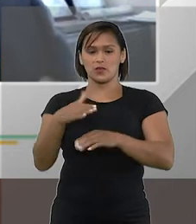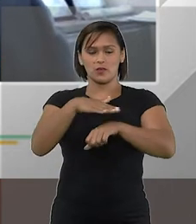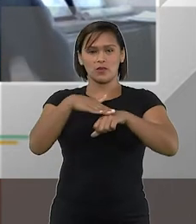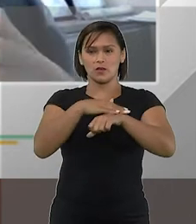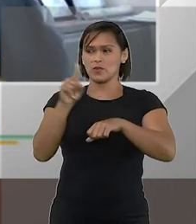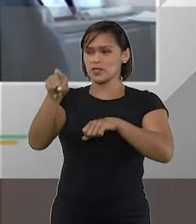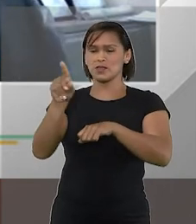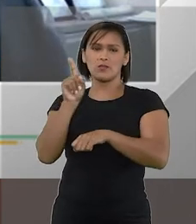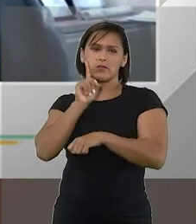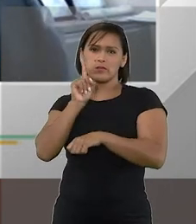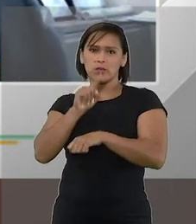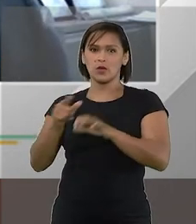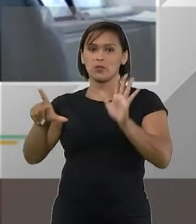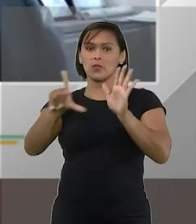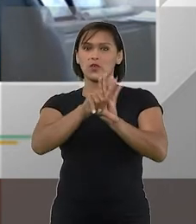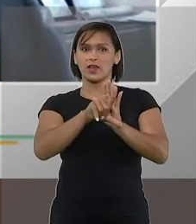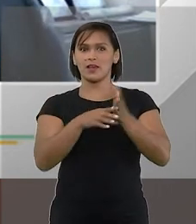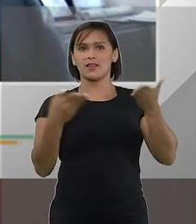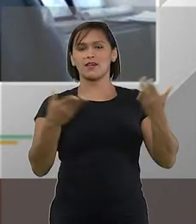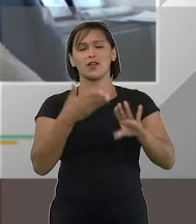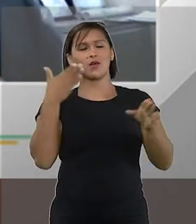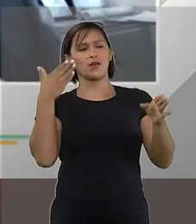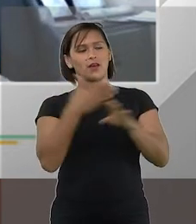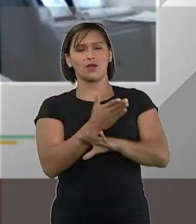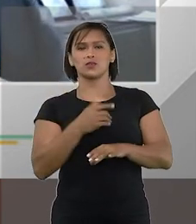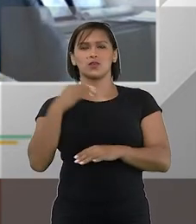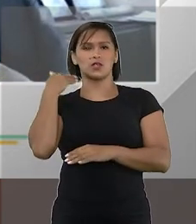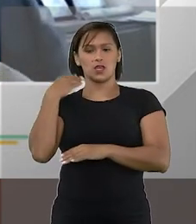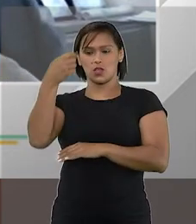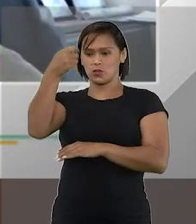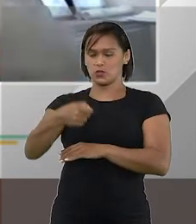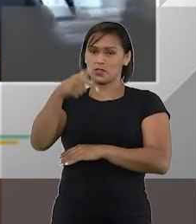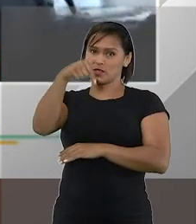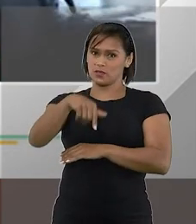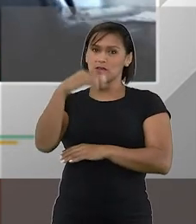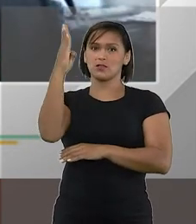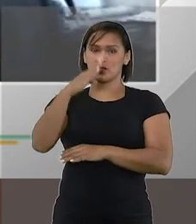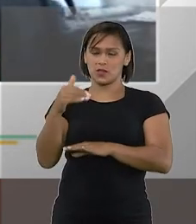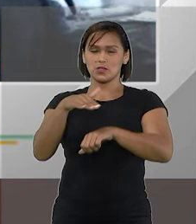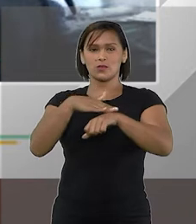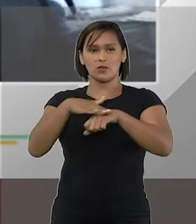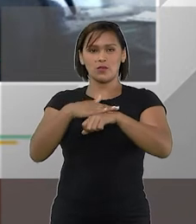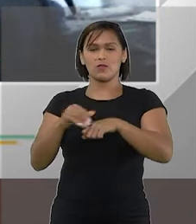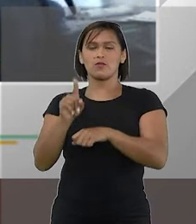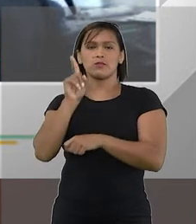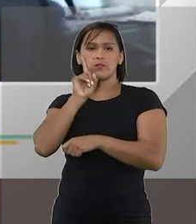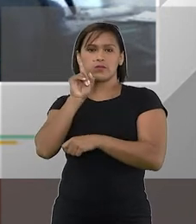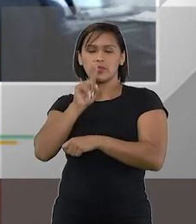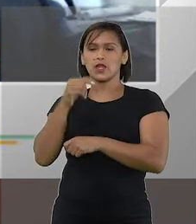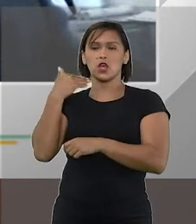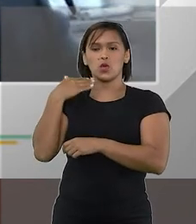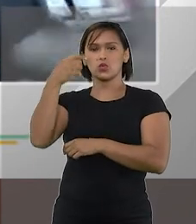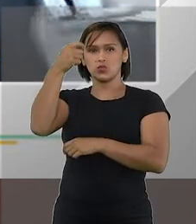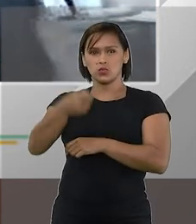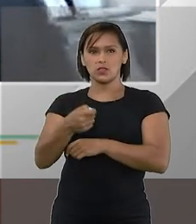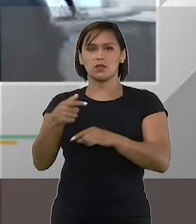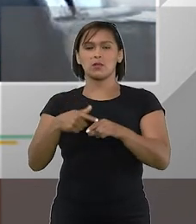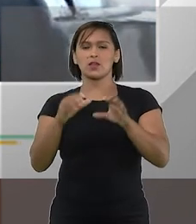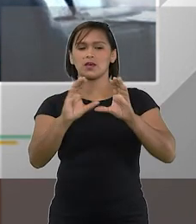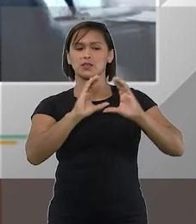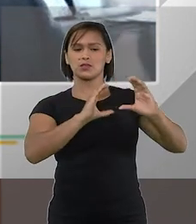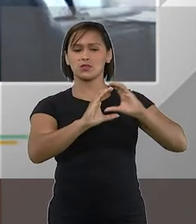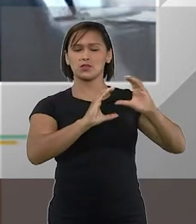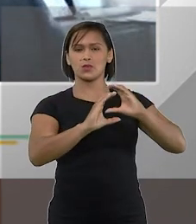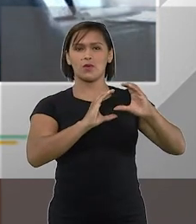americano porque a nossa lei agora autoriza que o juiz brasileiro converse com o juiz americano para que eles